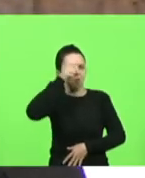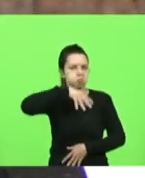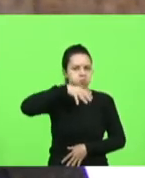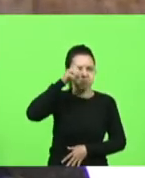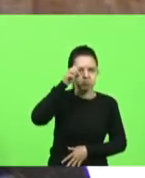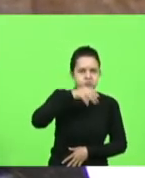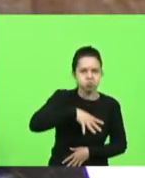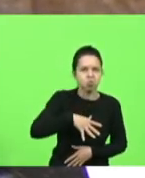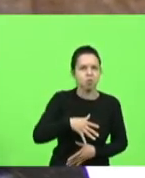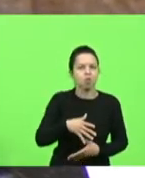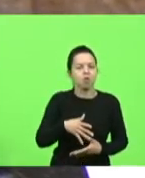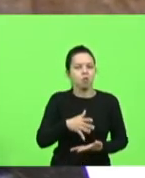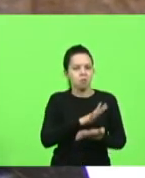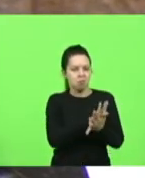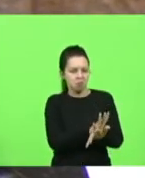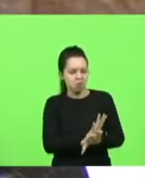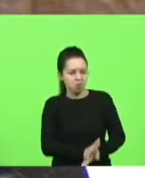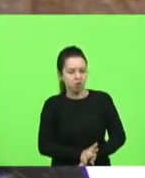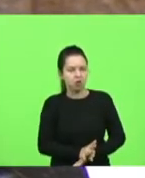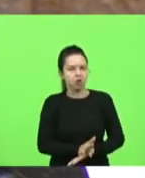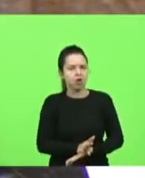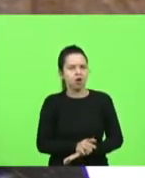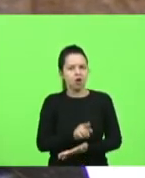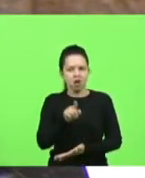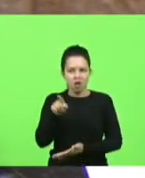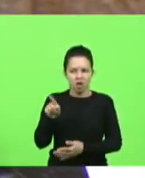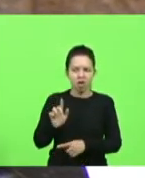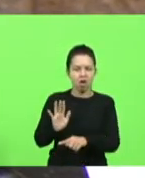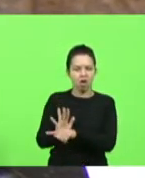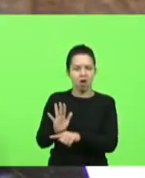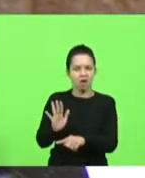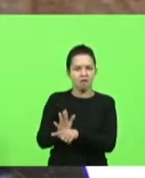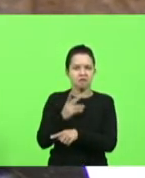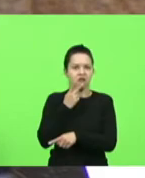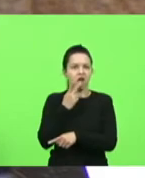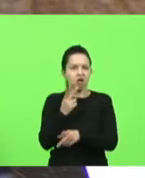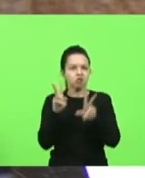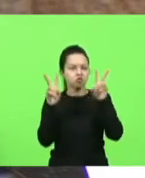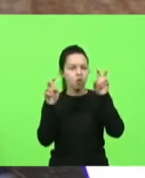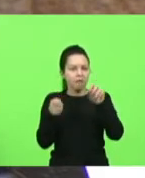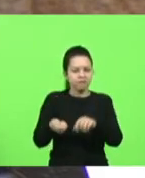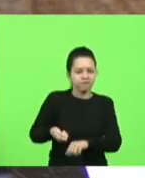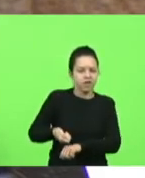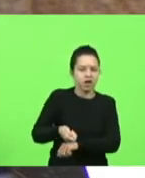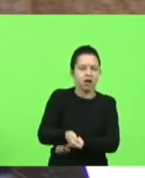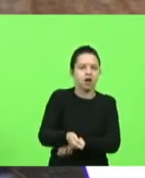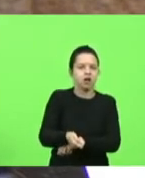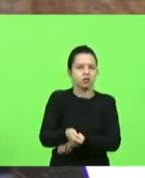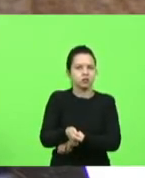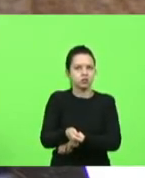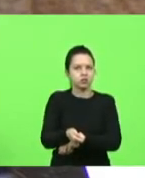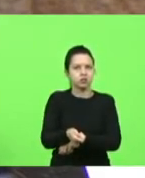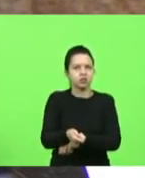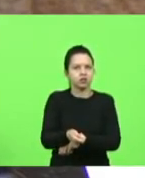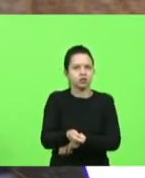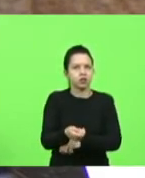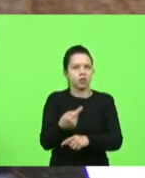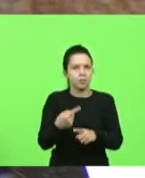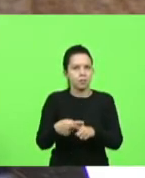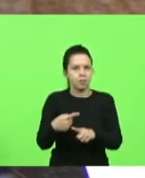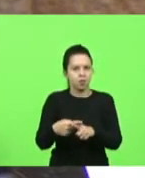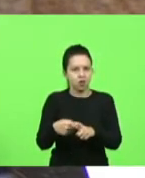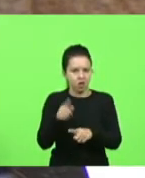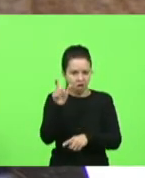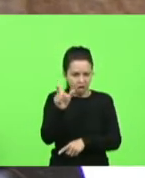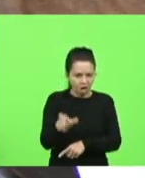fazem verdadeira apologia essa facada esse ato criminoso foi uma facada não é porque foi desferida no presidente